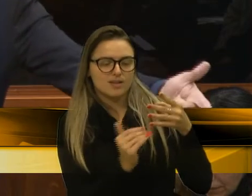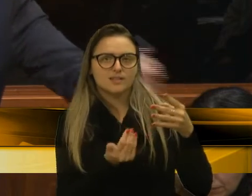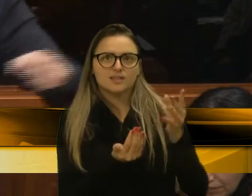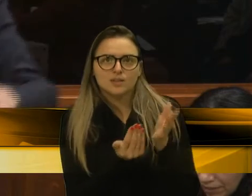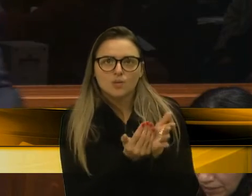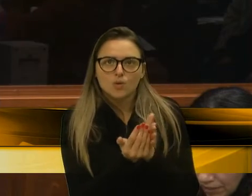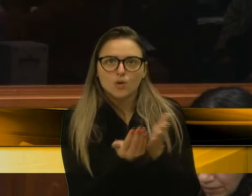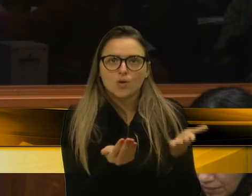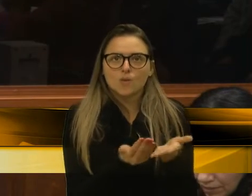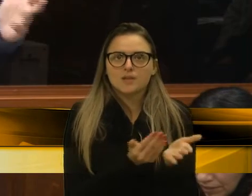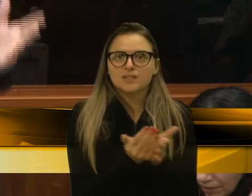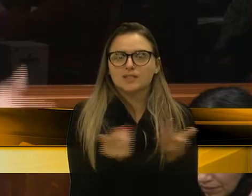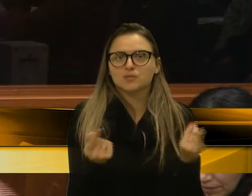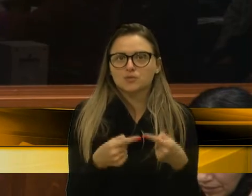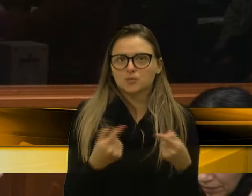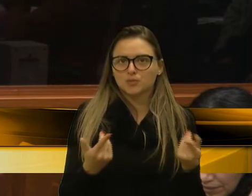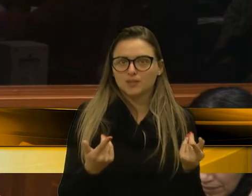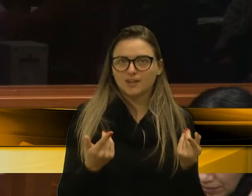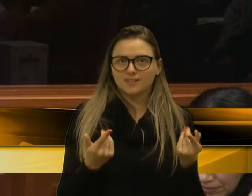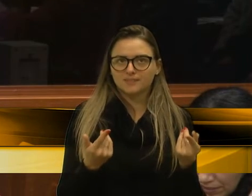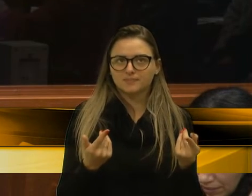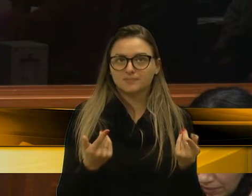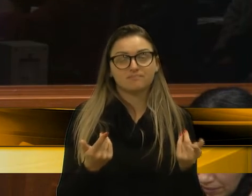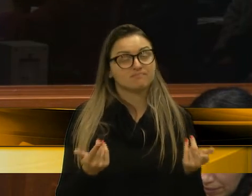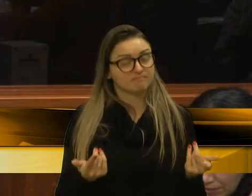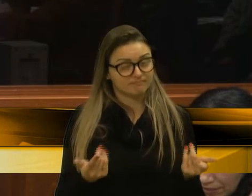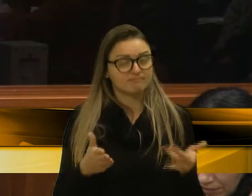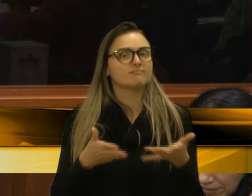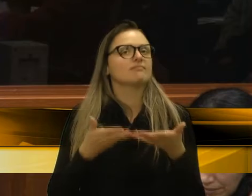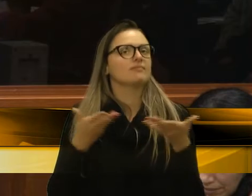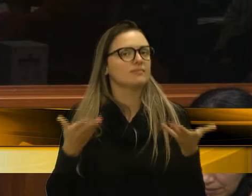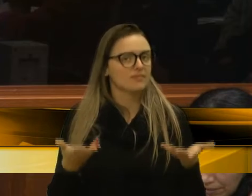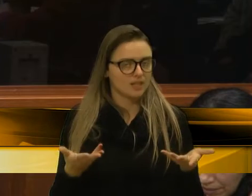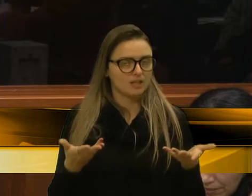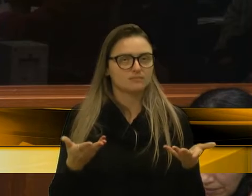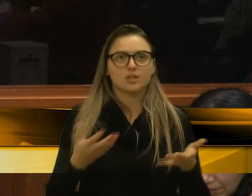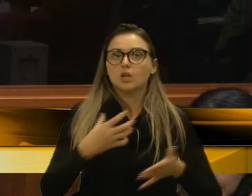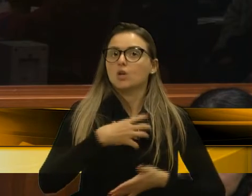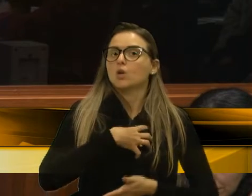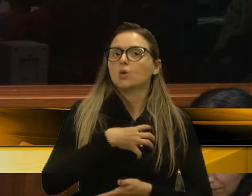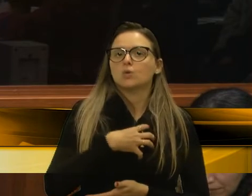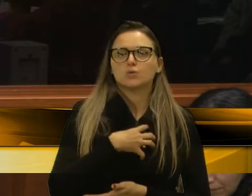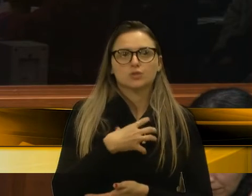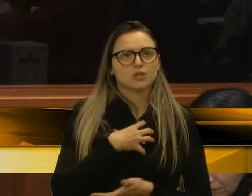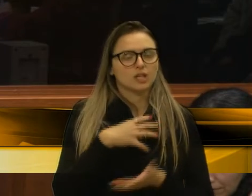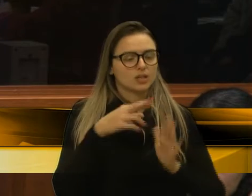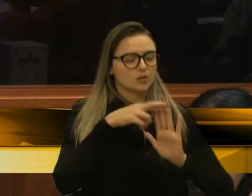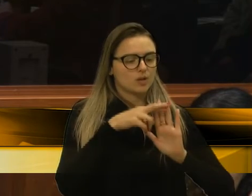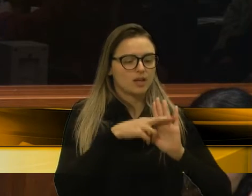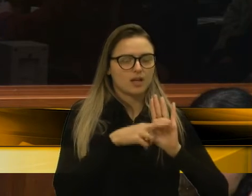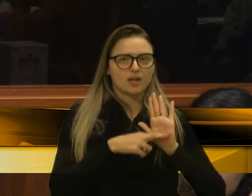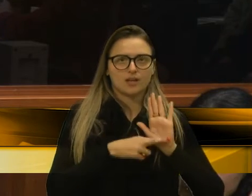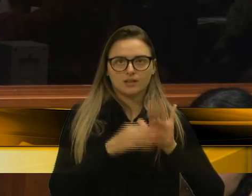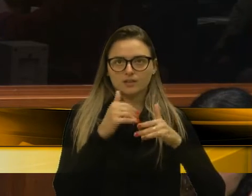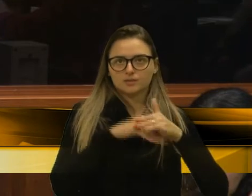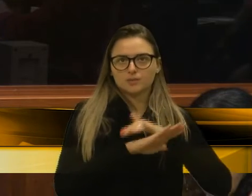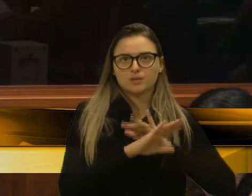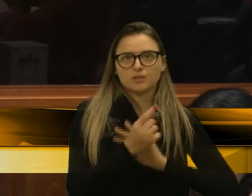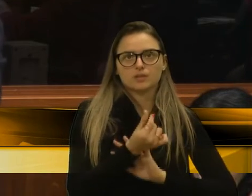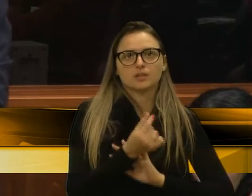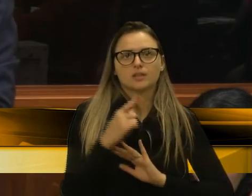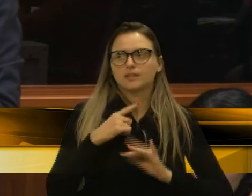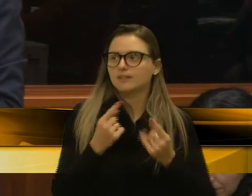concorrer e se eleger também. Então realmente, da forma que está colocado esse fundo eleitoral, ele cria